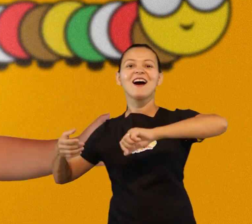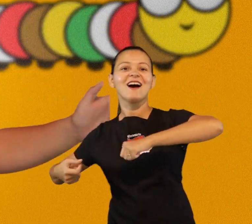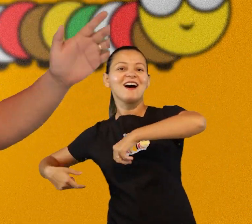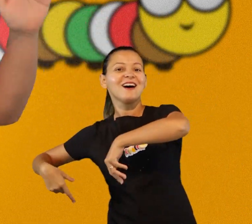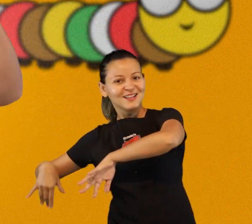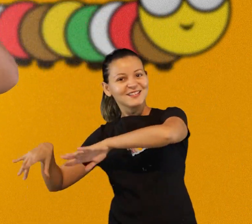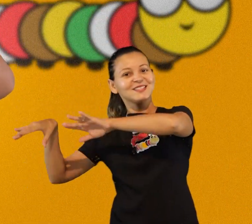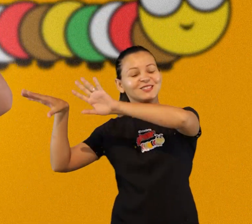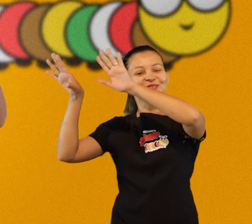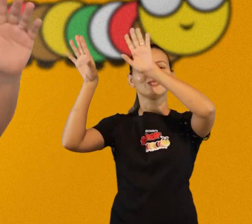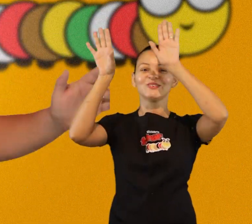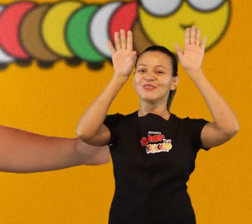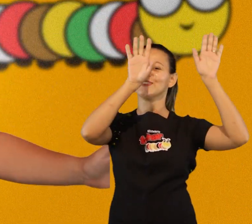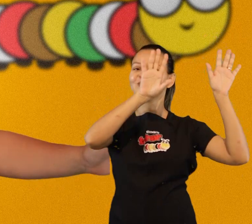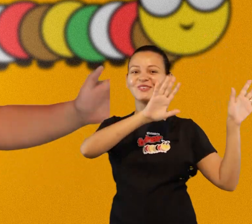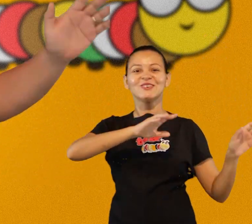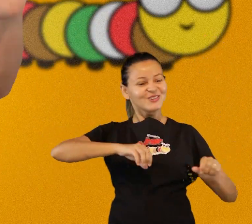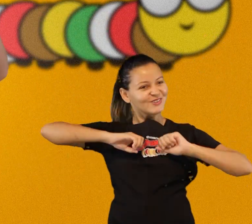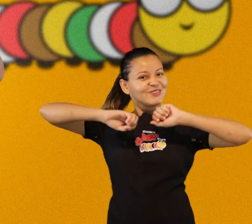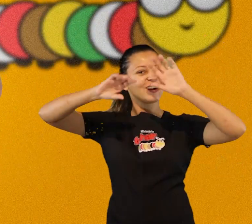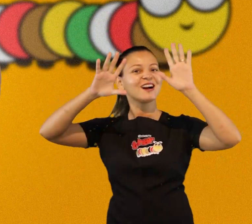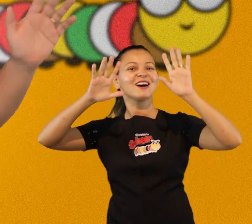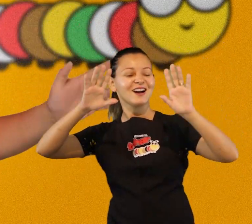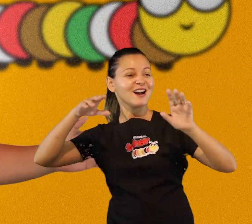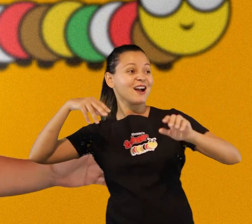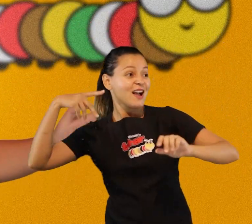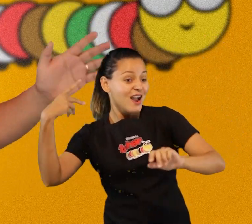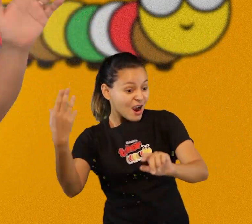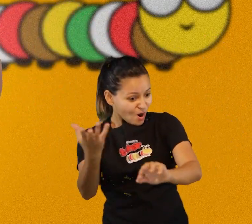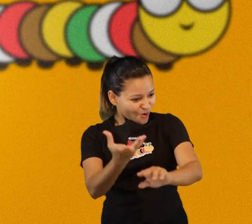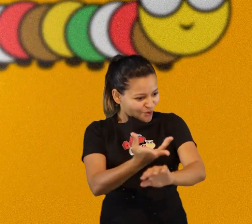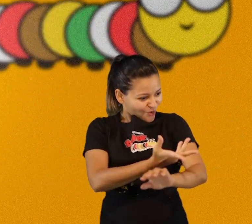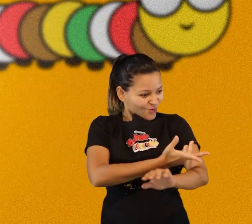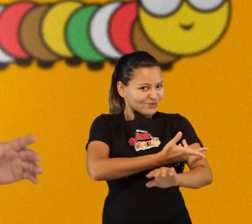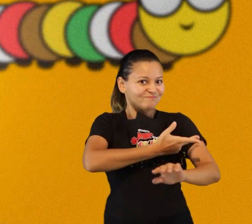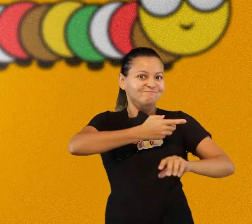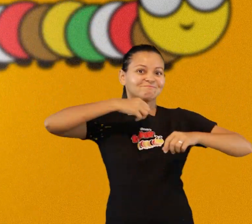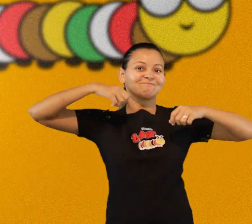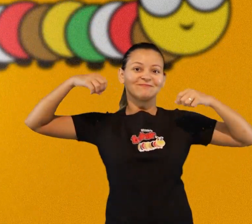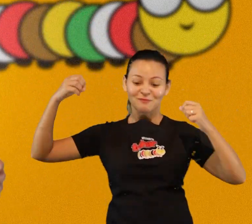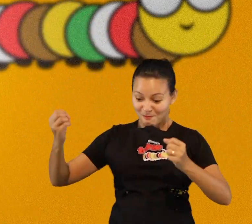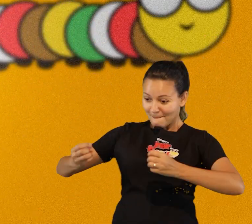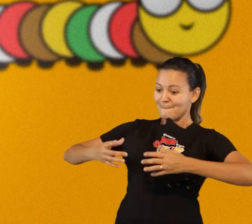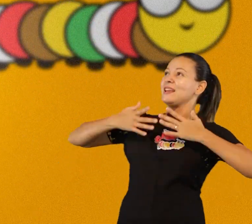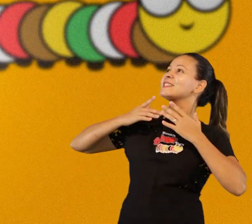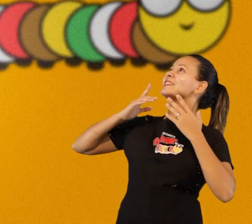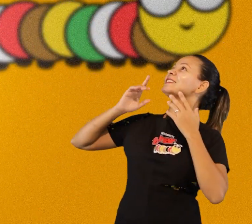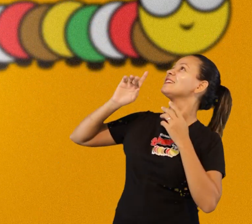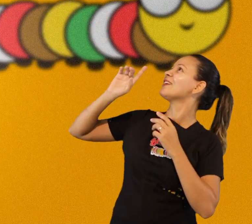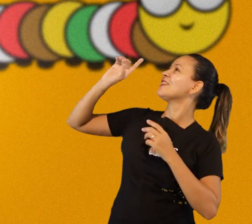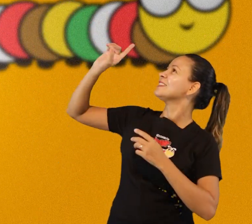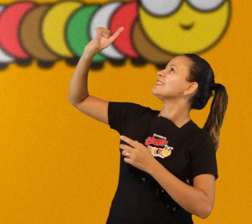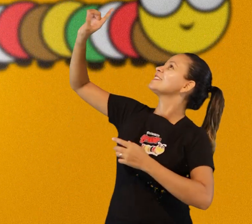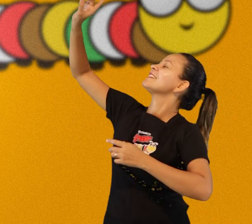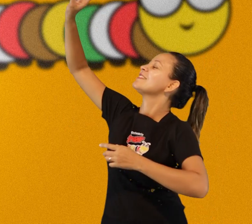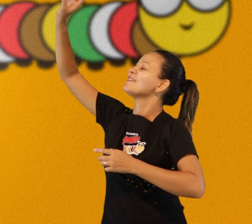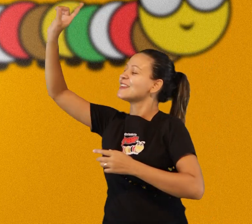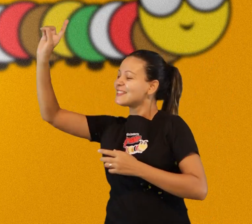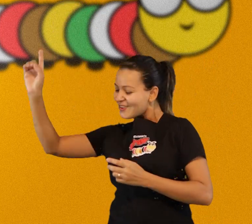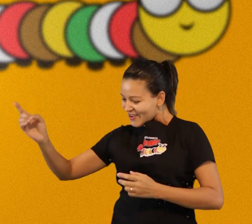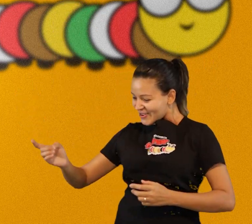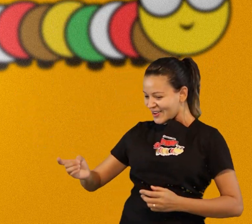aleluia, aleluia aleluia o sentimento mais